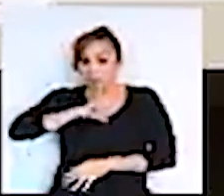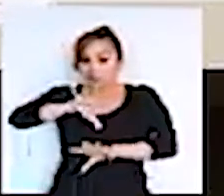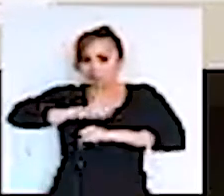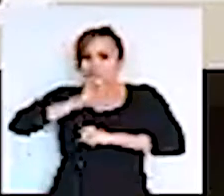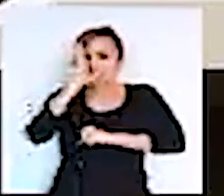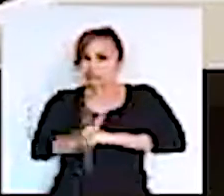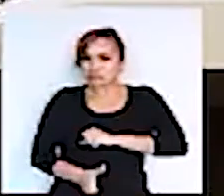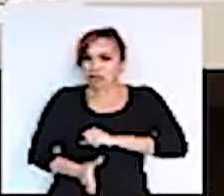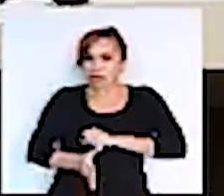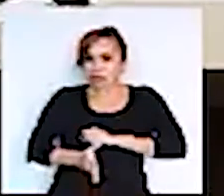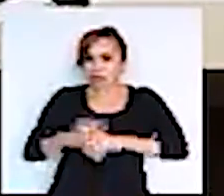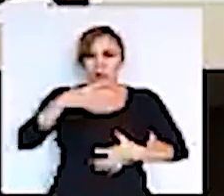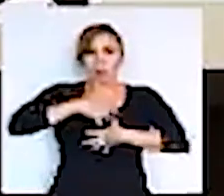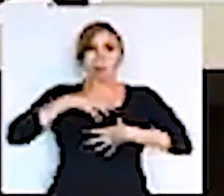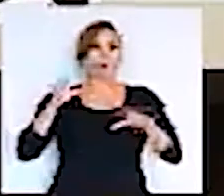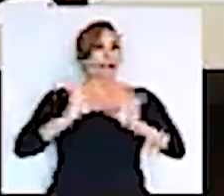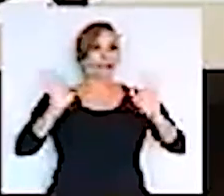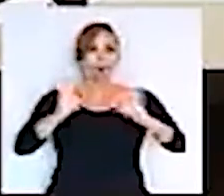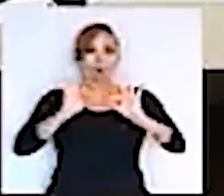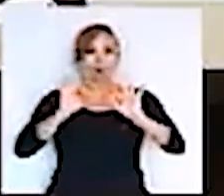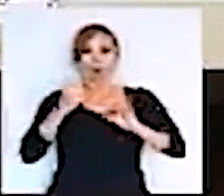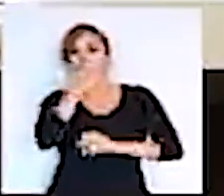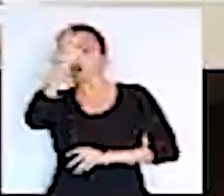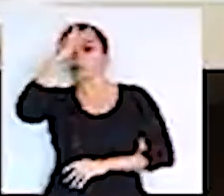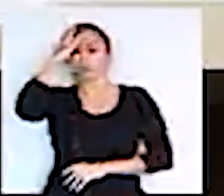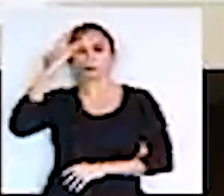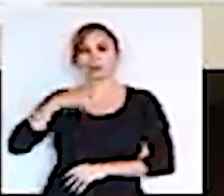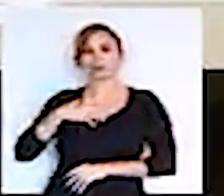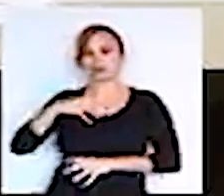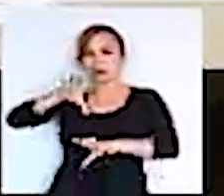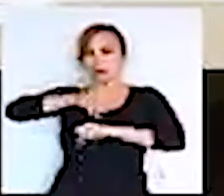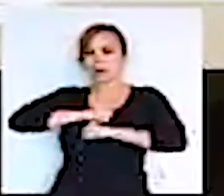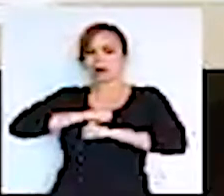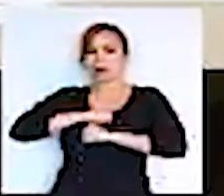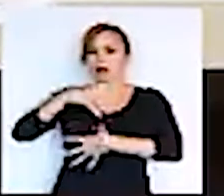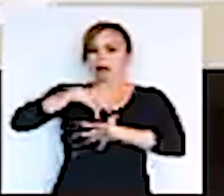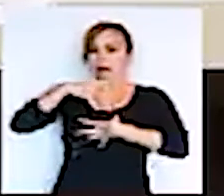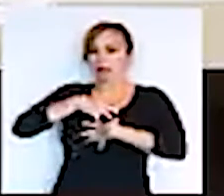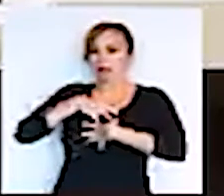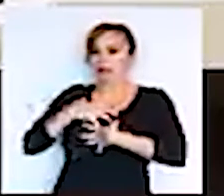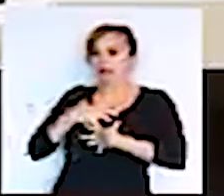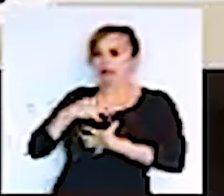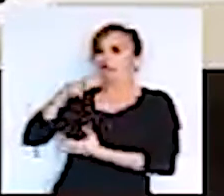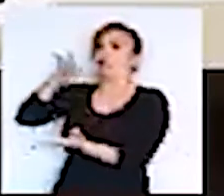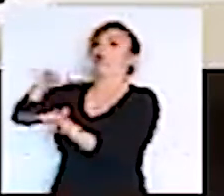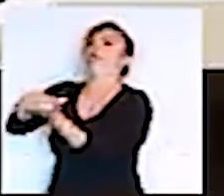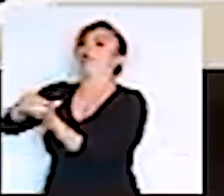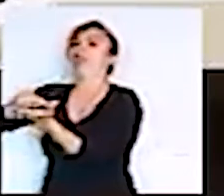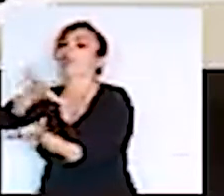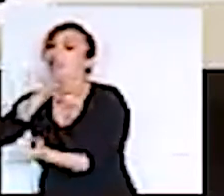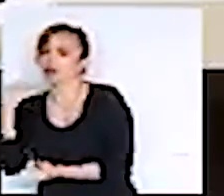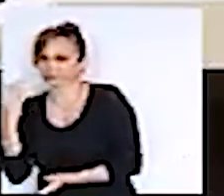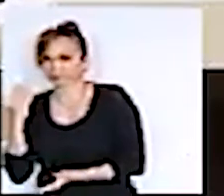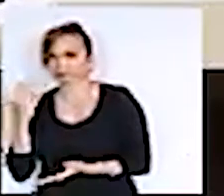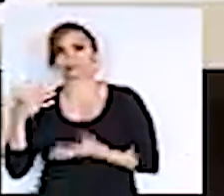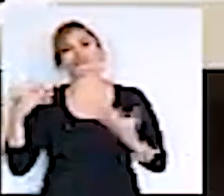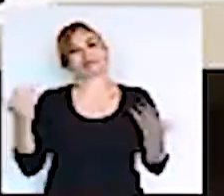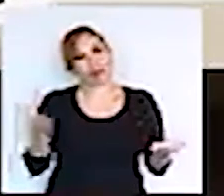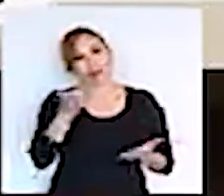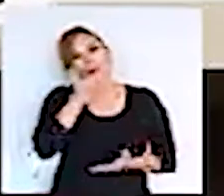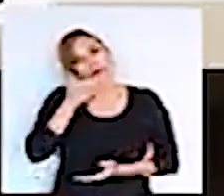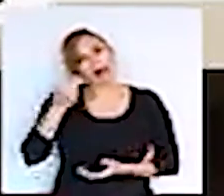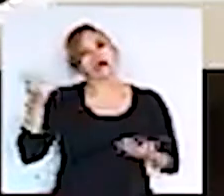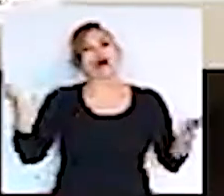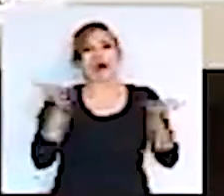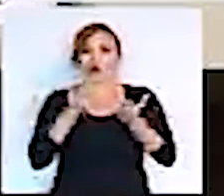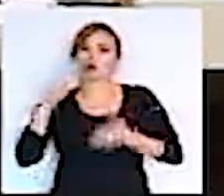sintoma nenhum, mas outras pessoas ficam graves, vão para a UTI e acabam morrendo. Então é melhor a gente apertar agora, restringir um pouquinho a